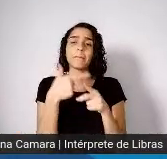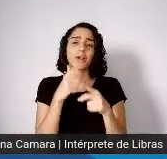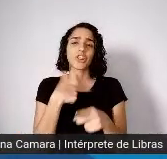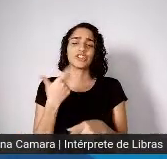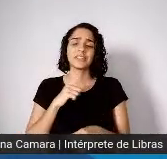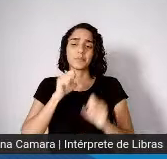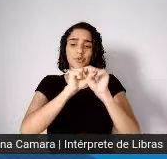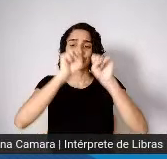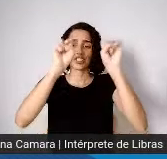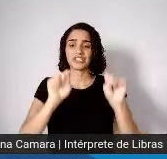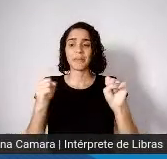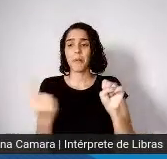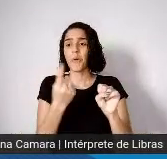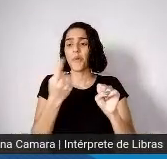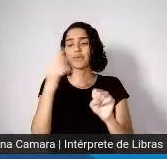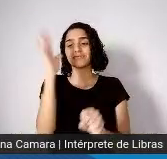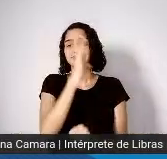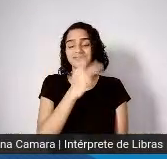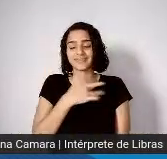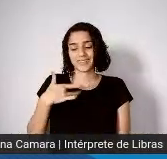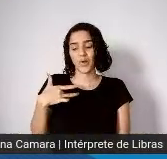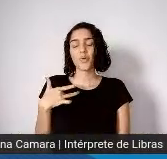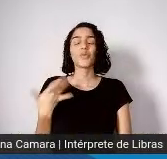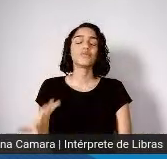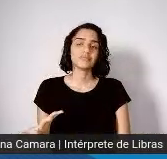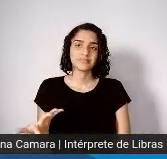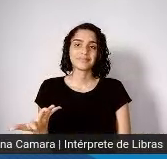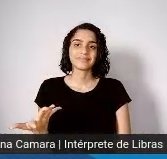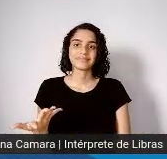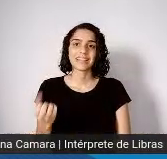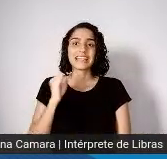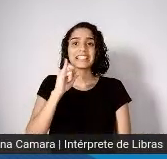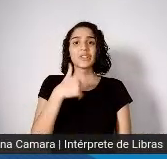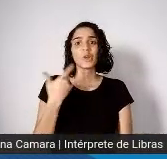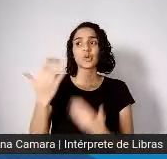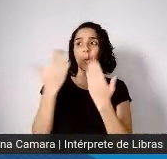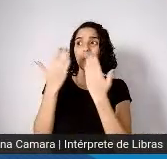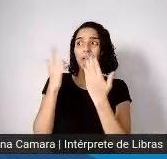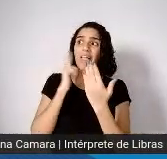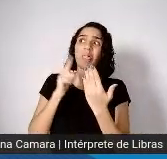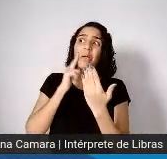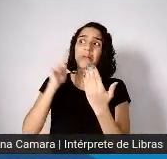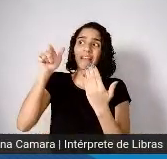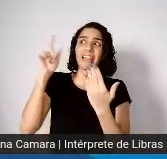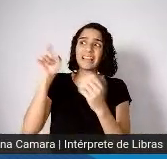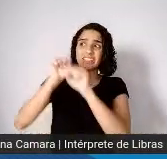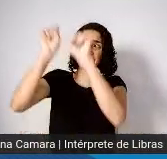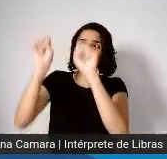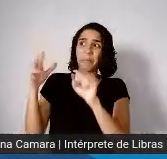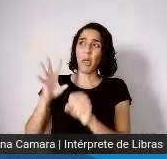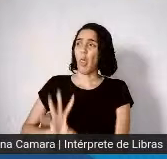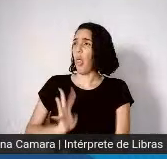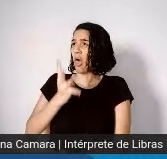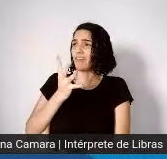americano que é um dos piores sistemas de saúde do mundo. Nós teremos muitos e muitos mais óbitos se não fosse o nosso sistema único de saúde.